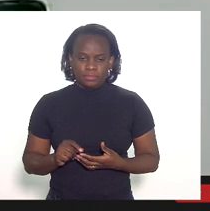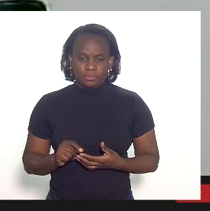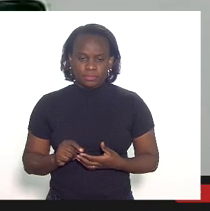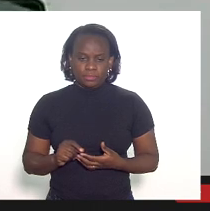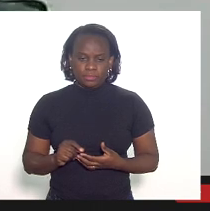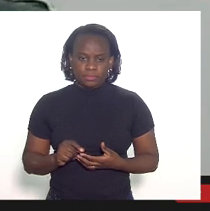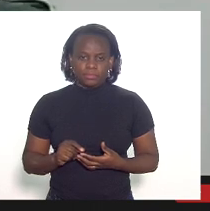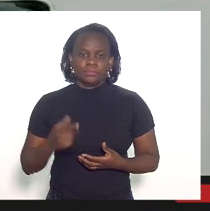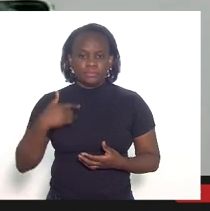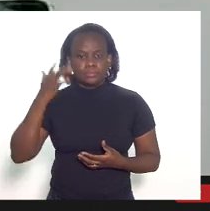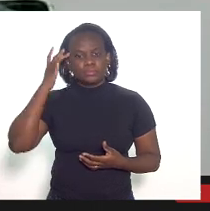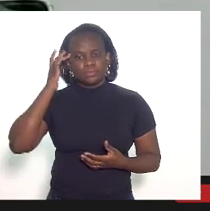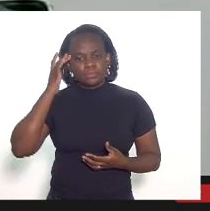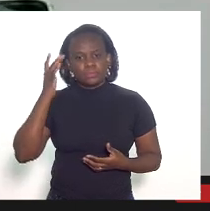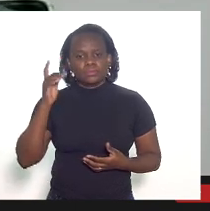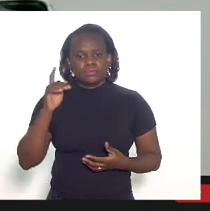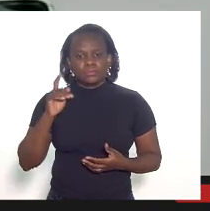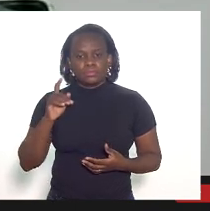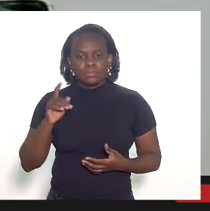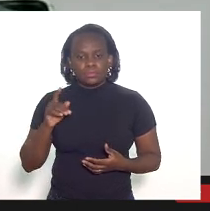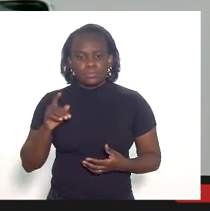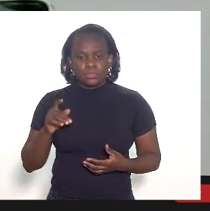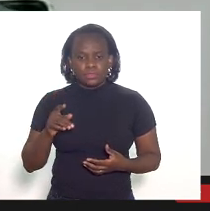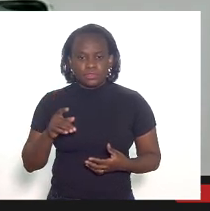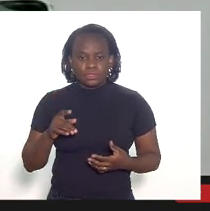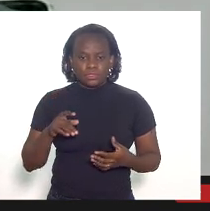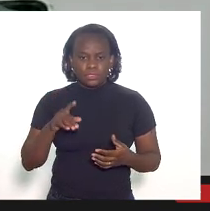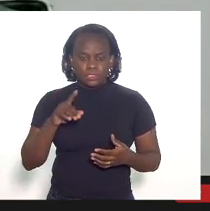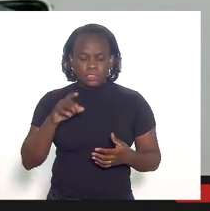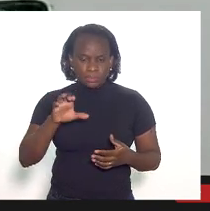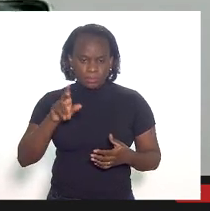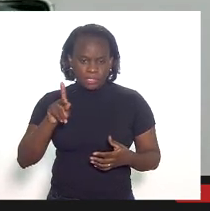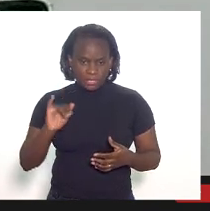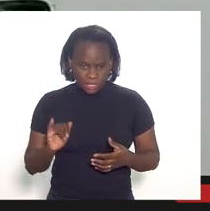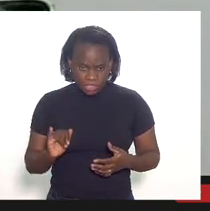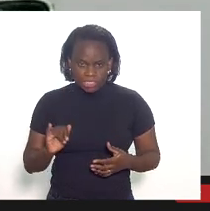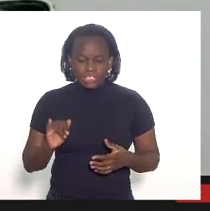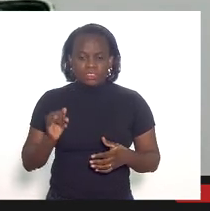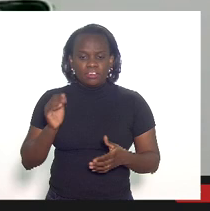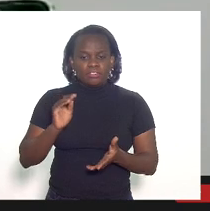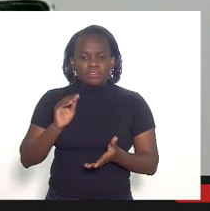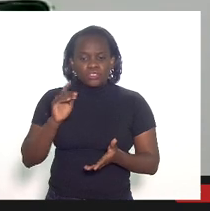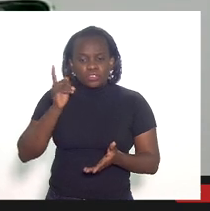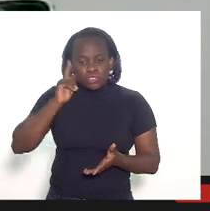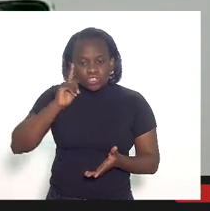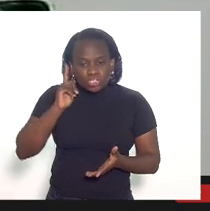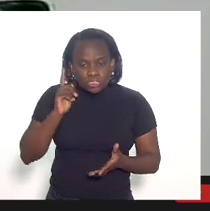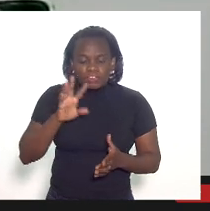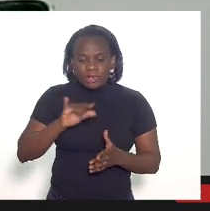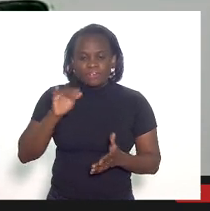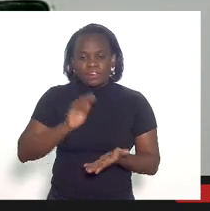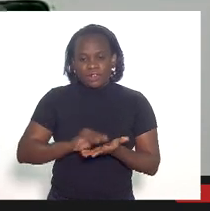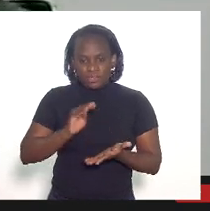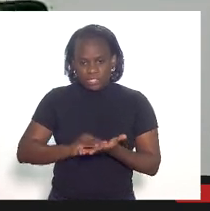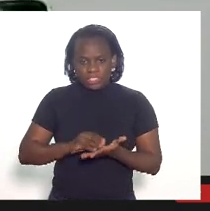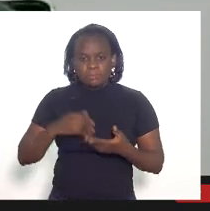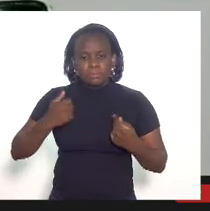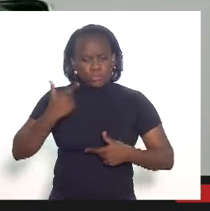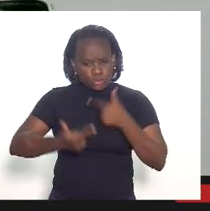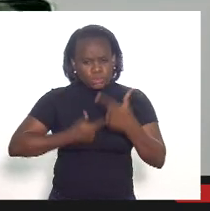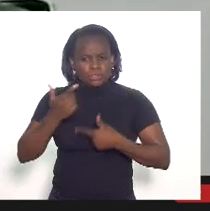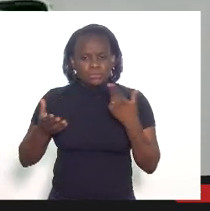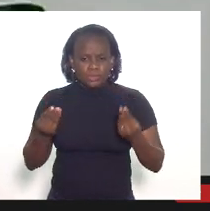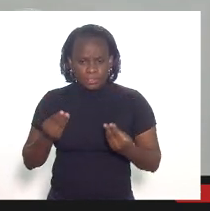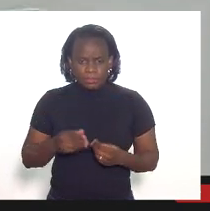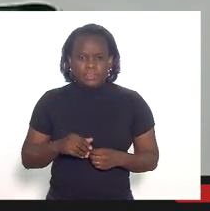que eu acho que o número de dias dessa CPI será pequeno deputado Luiz Paulo queremos muito trabalho pela